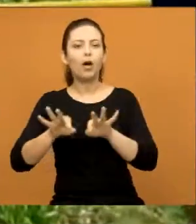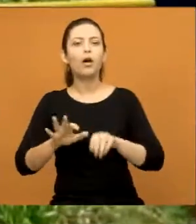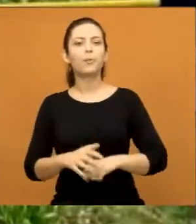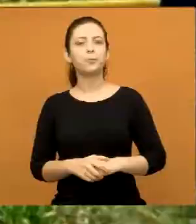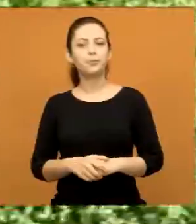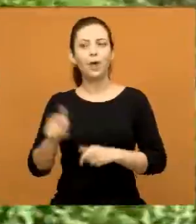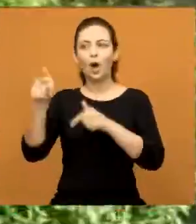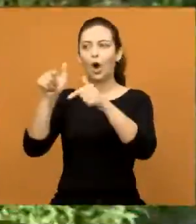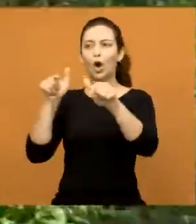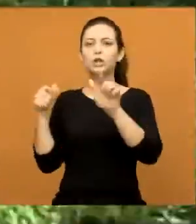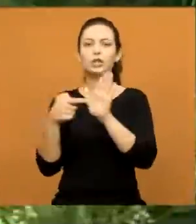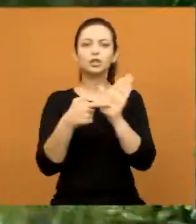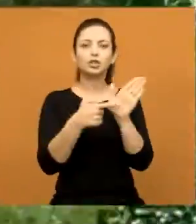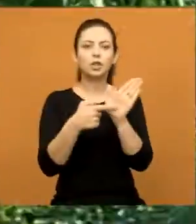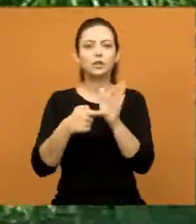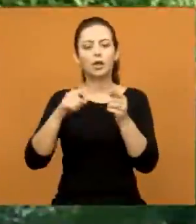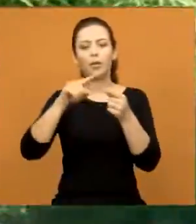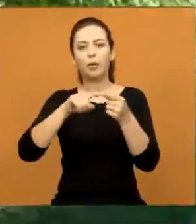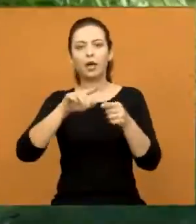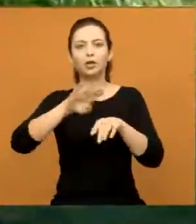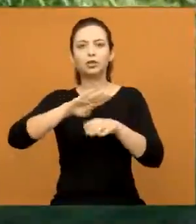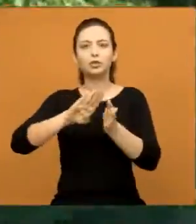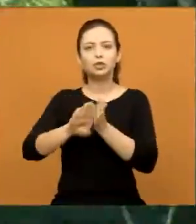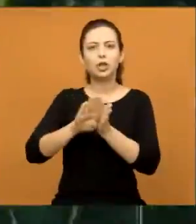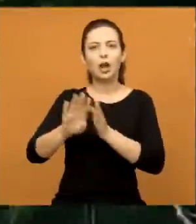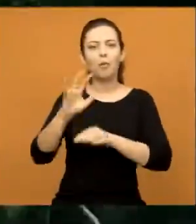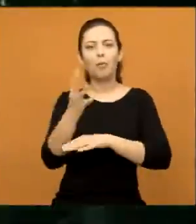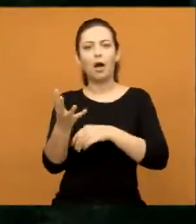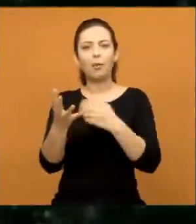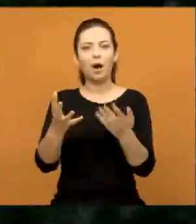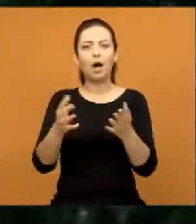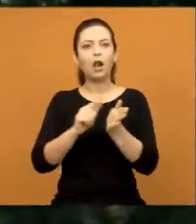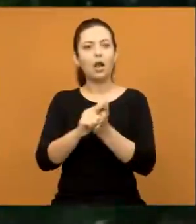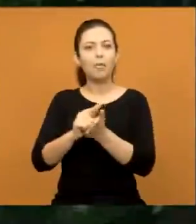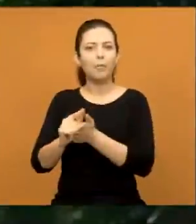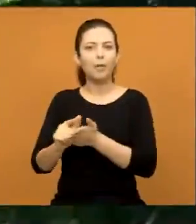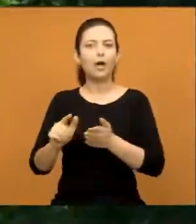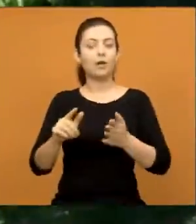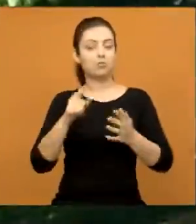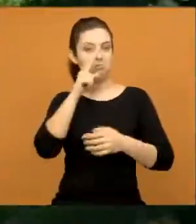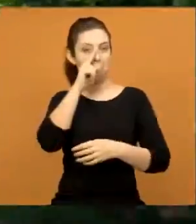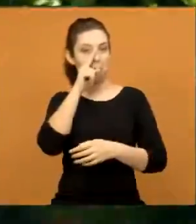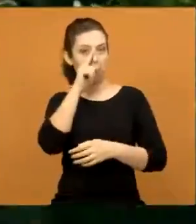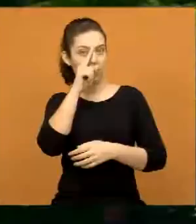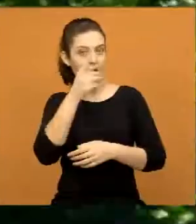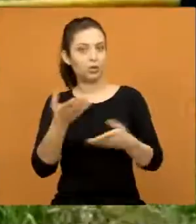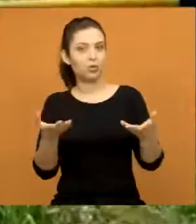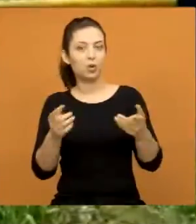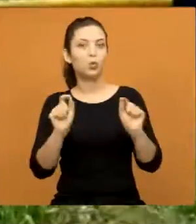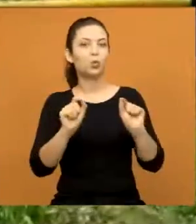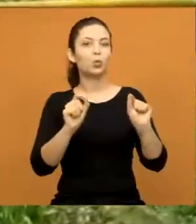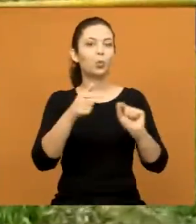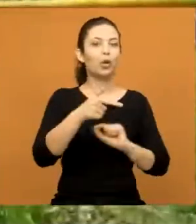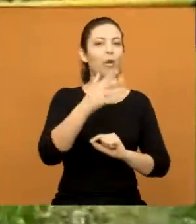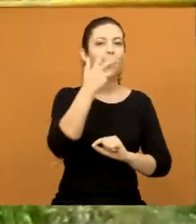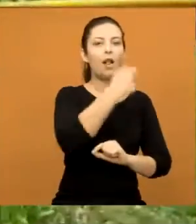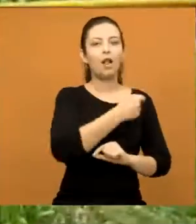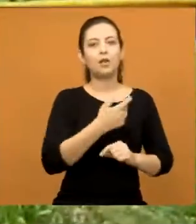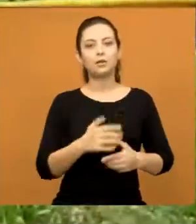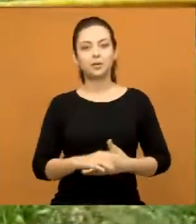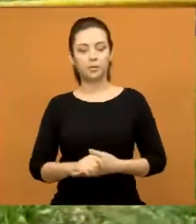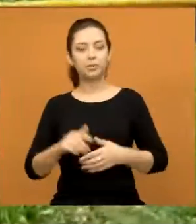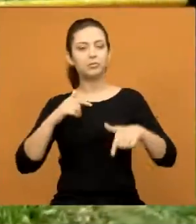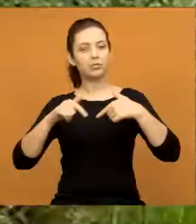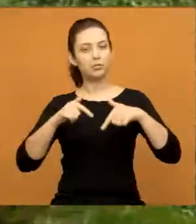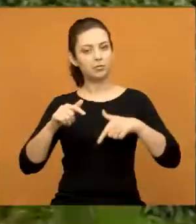indicações, como remoção daqueles arbustos, que trazem mais risco do que propriamente beleza. A gente vai fazer o nosso